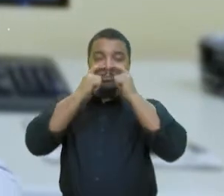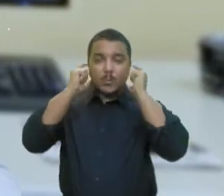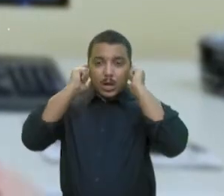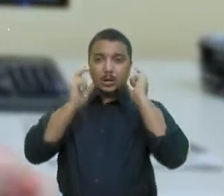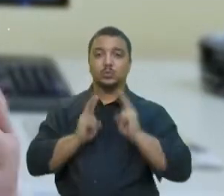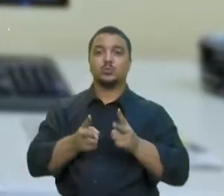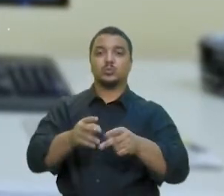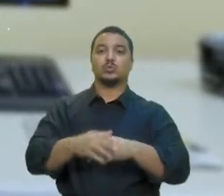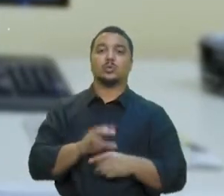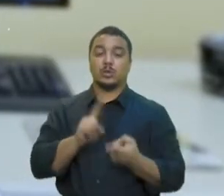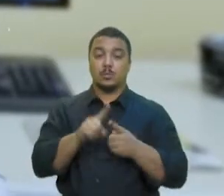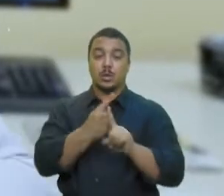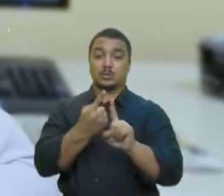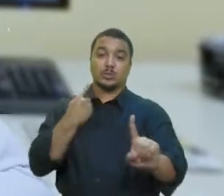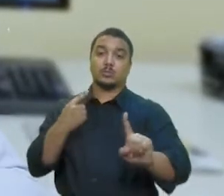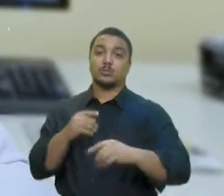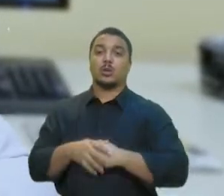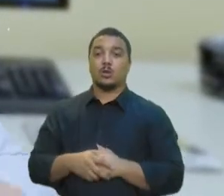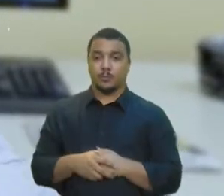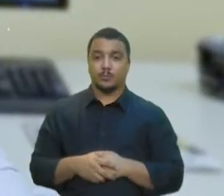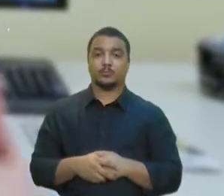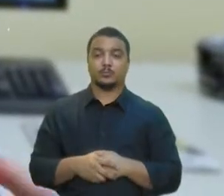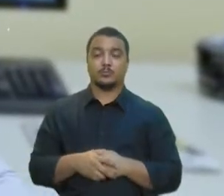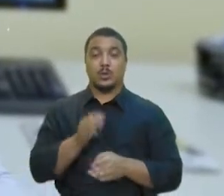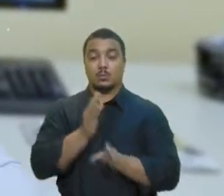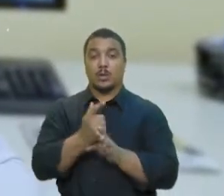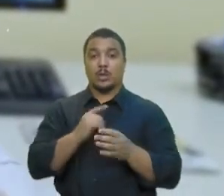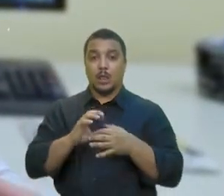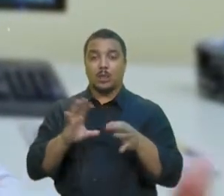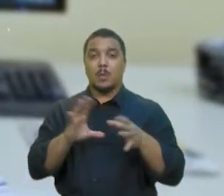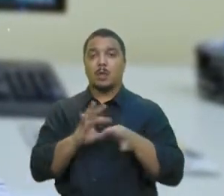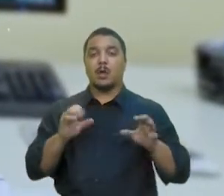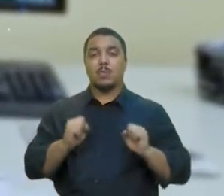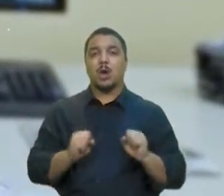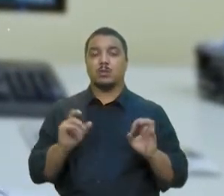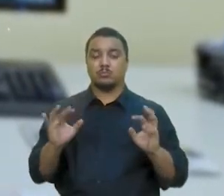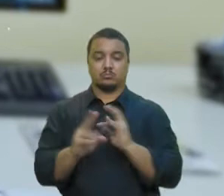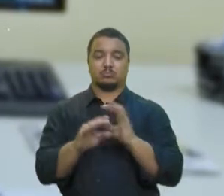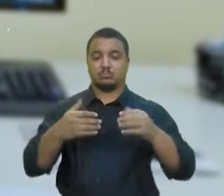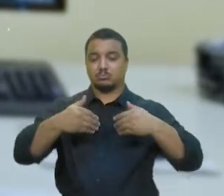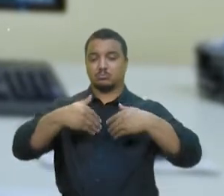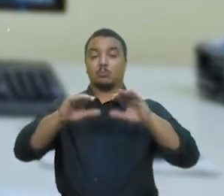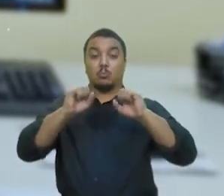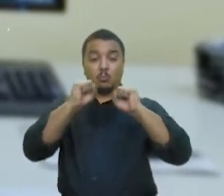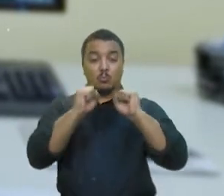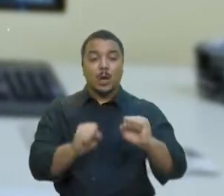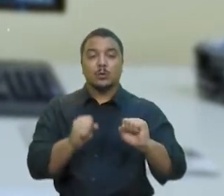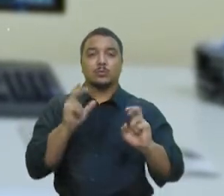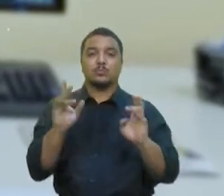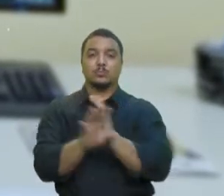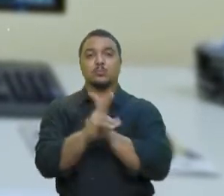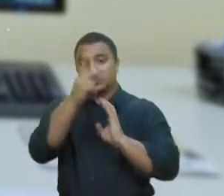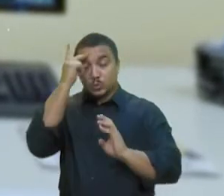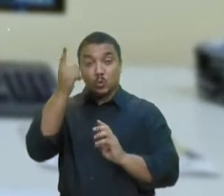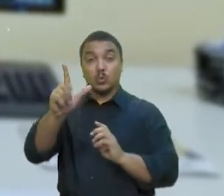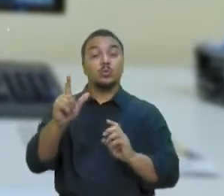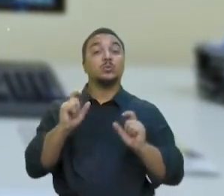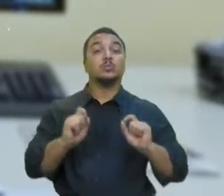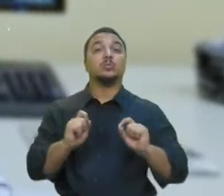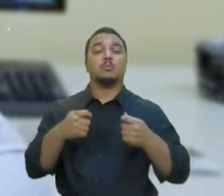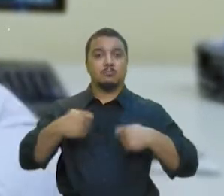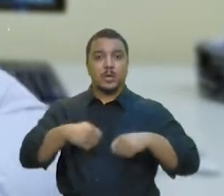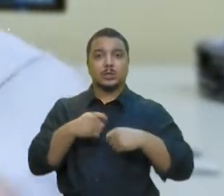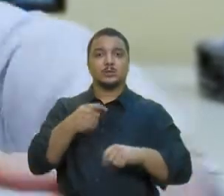distanciamento social. Embora sejam liberadas atividades sociais onde você tem maior interação com outras pessoas, é importante que a gente